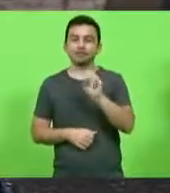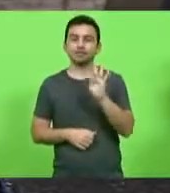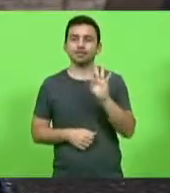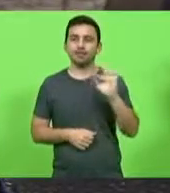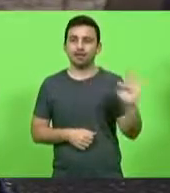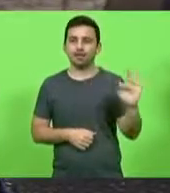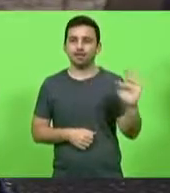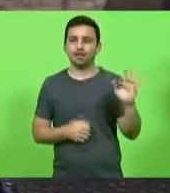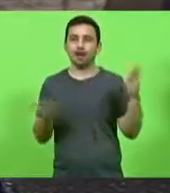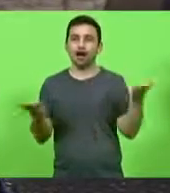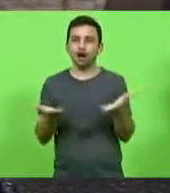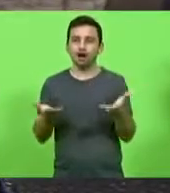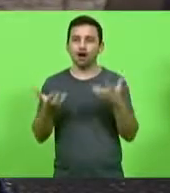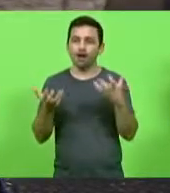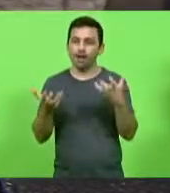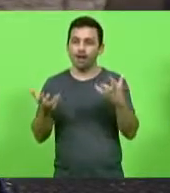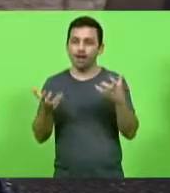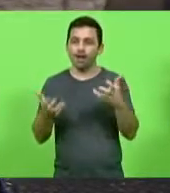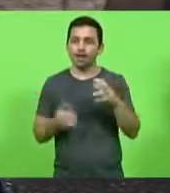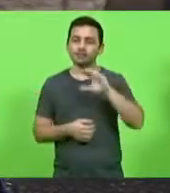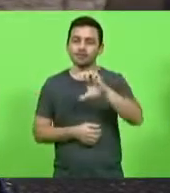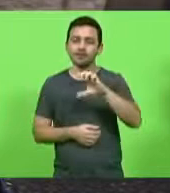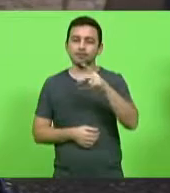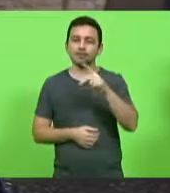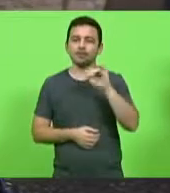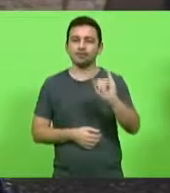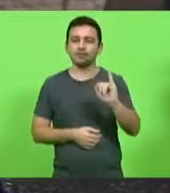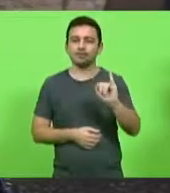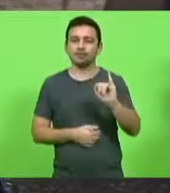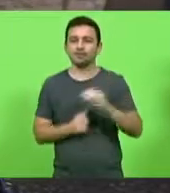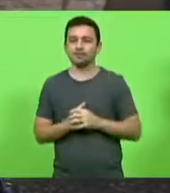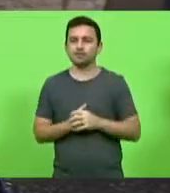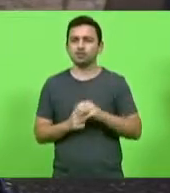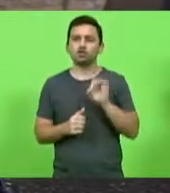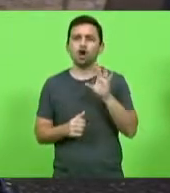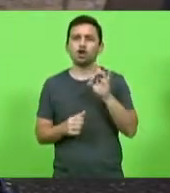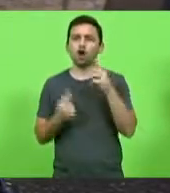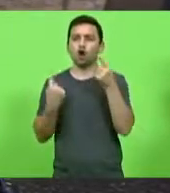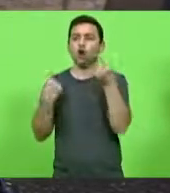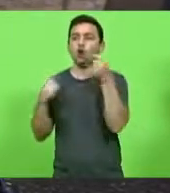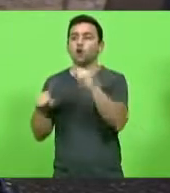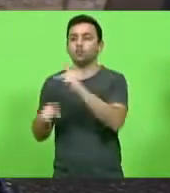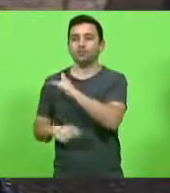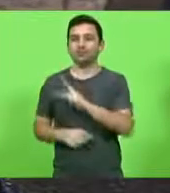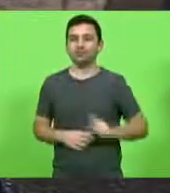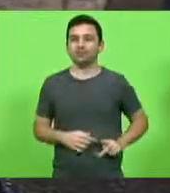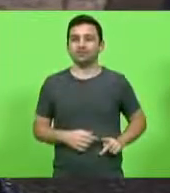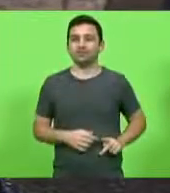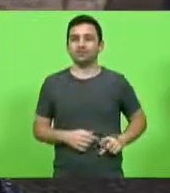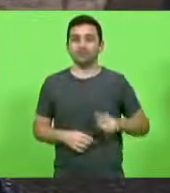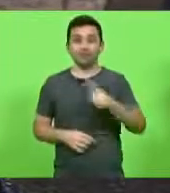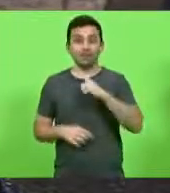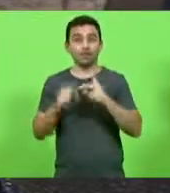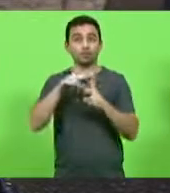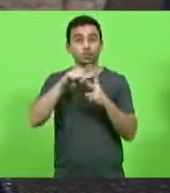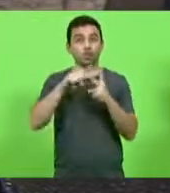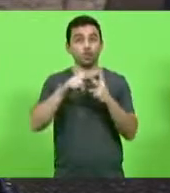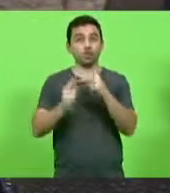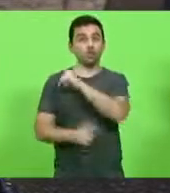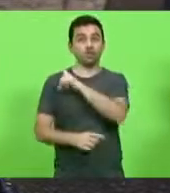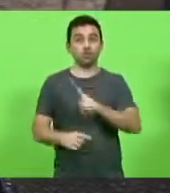querendo abrir CPI contra o presidente, só contra o presidente. Temos aí dois governadores